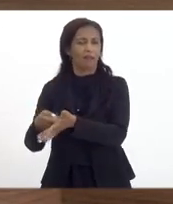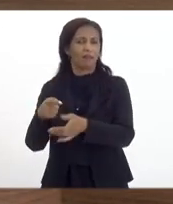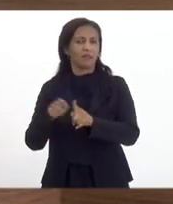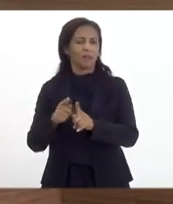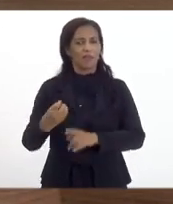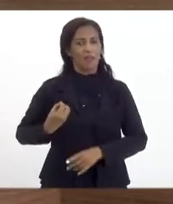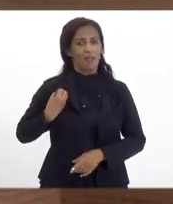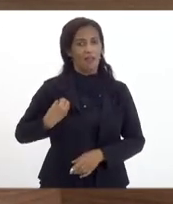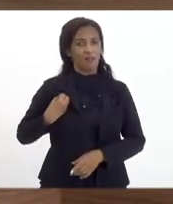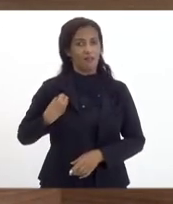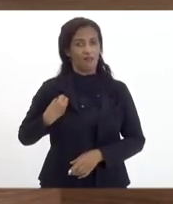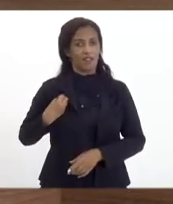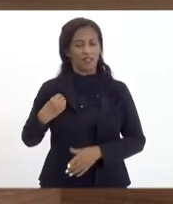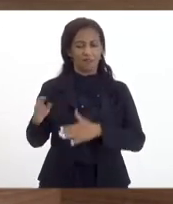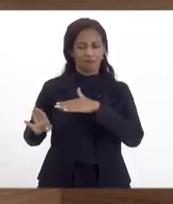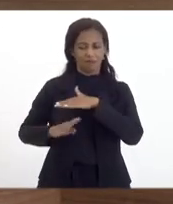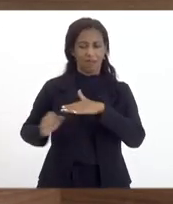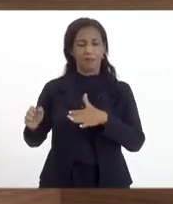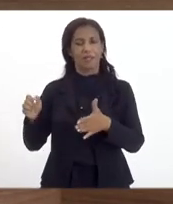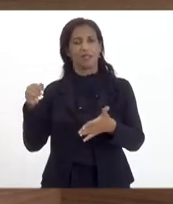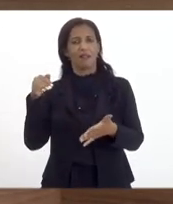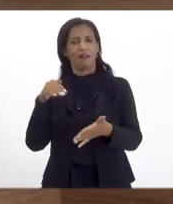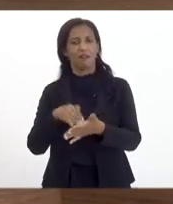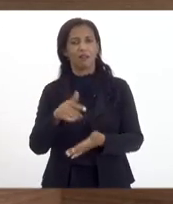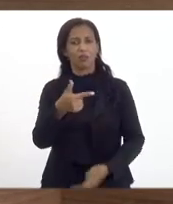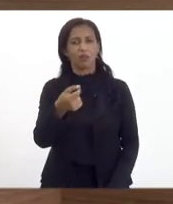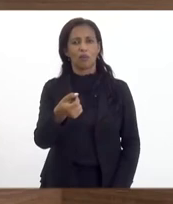vida da ICN no mínimo até 2036.